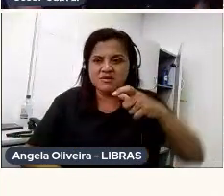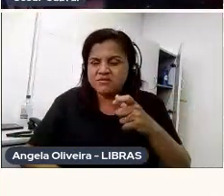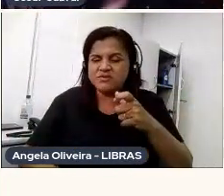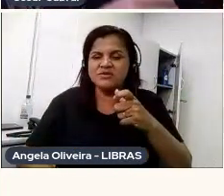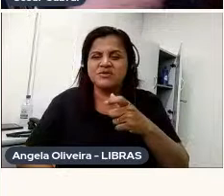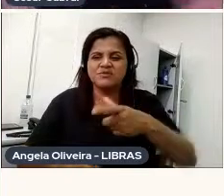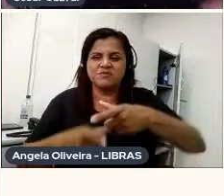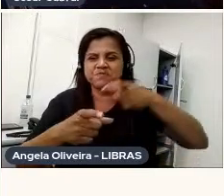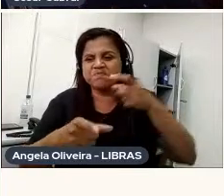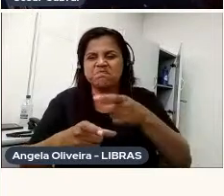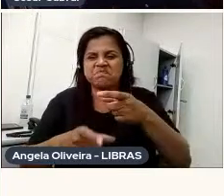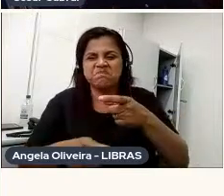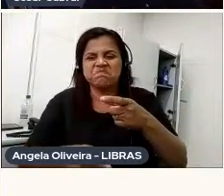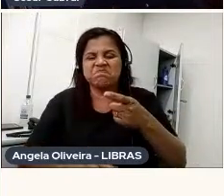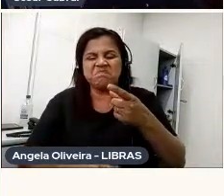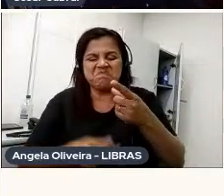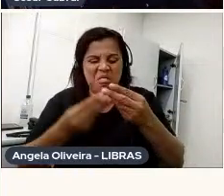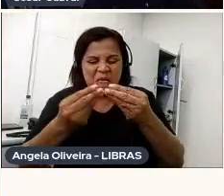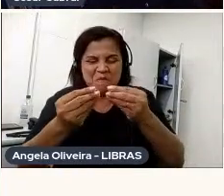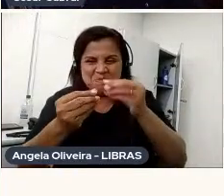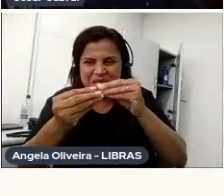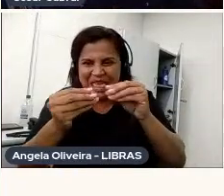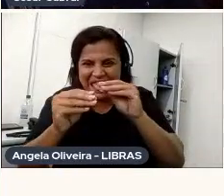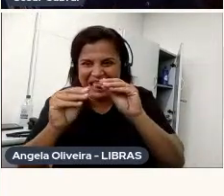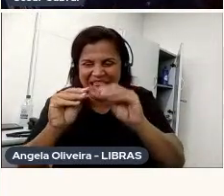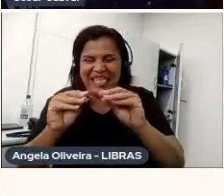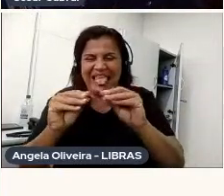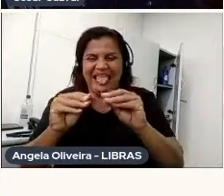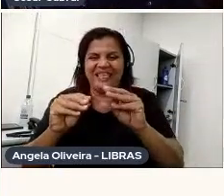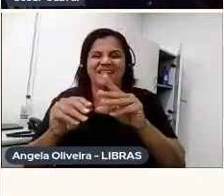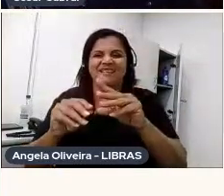meleca, e zoneava todo esse salum.